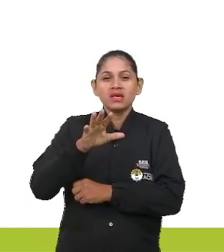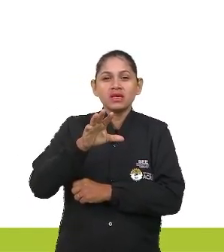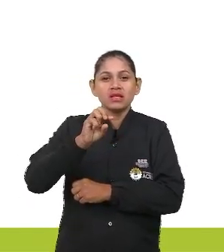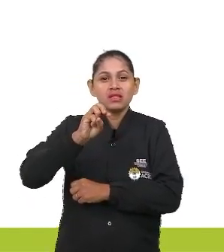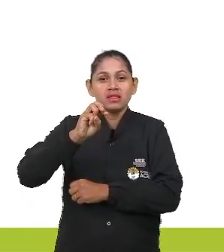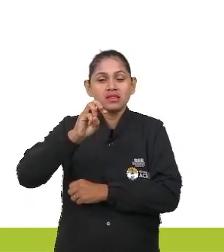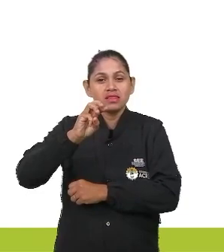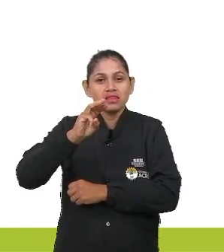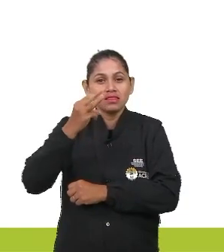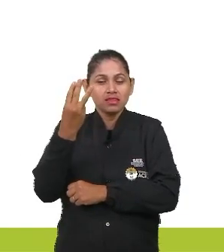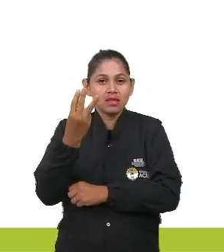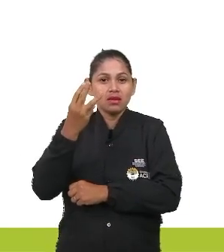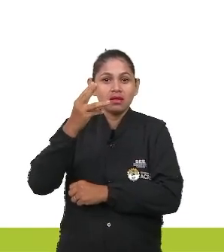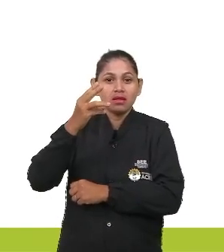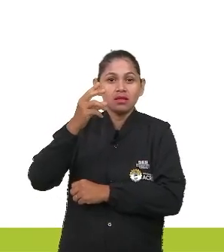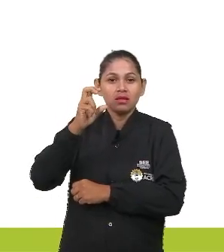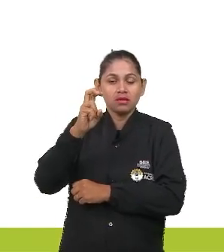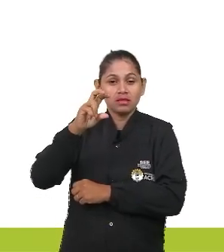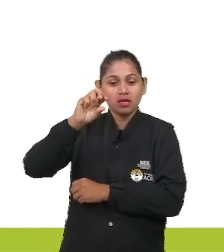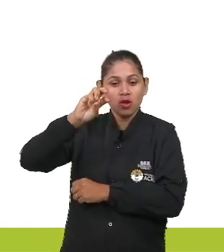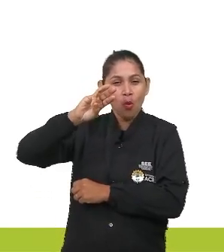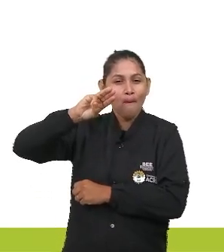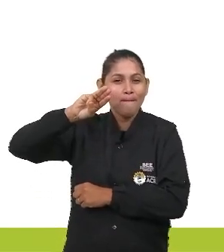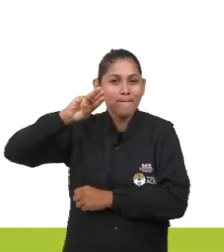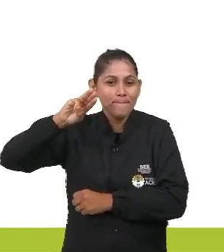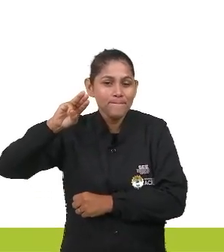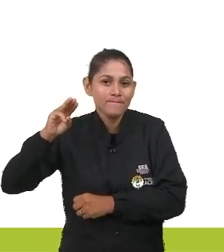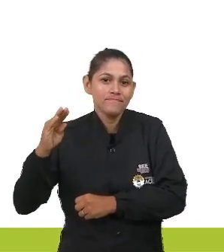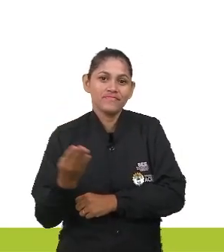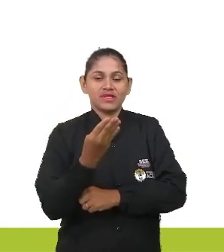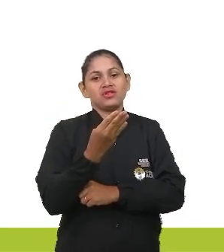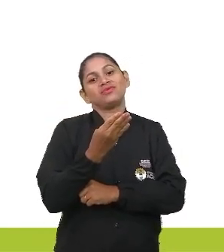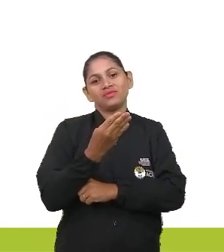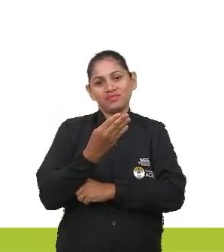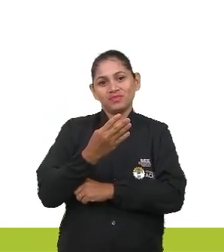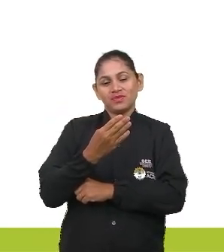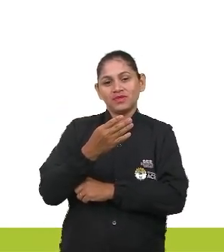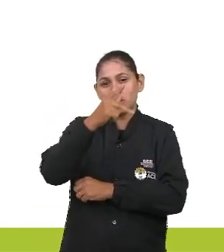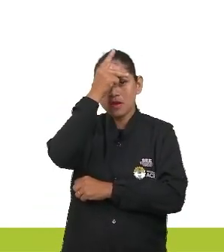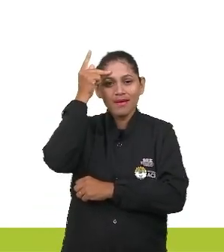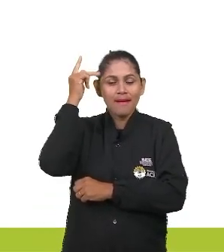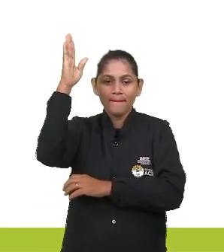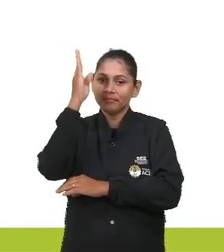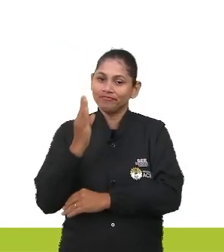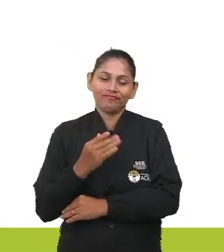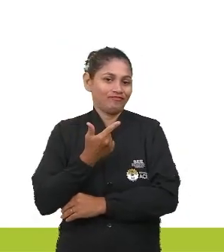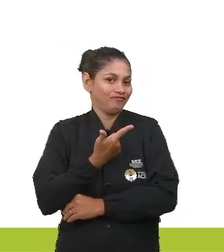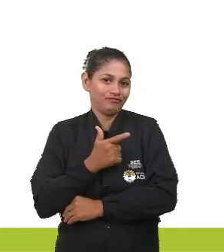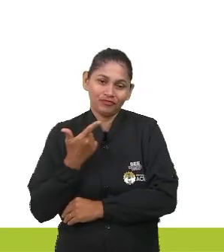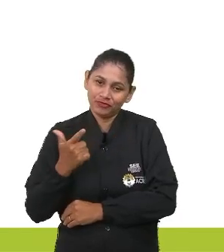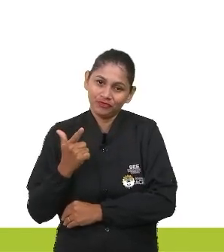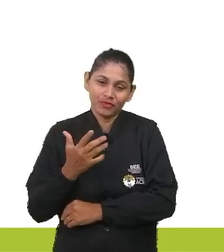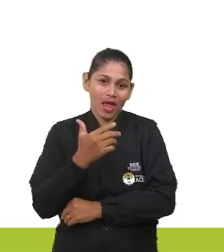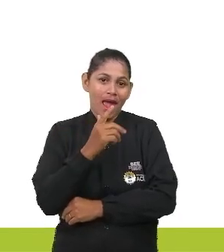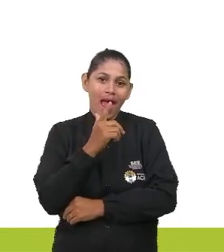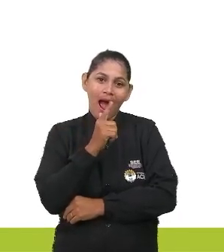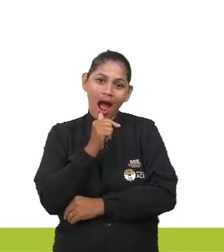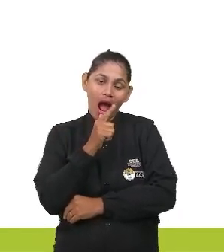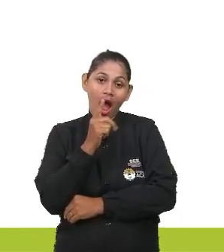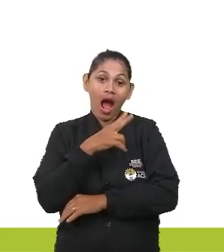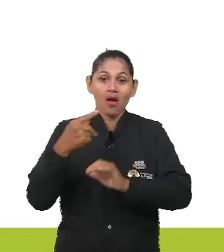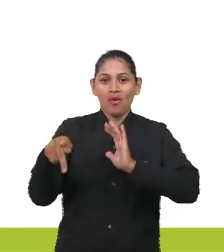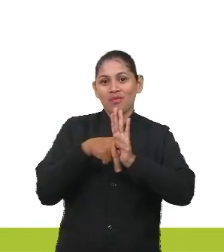acesso à água tratada. Quase 100 milhões não são contemplados com